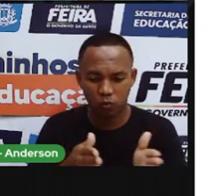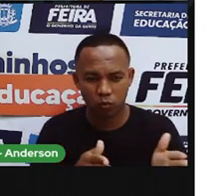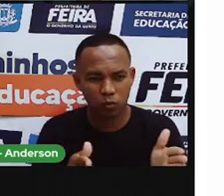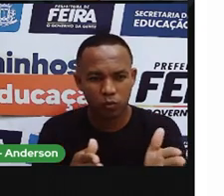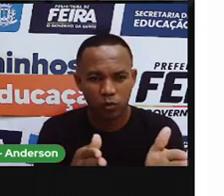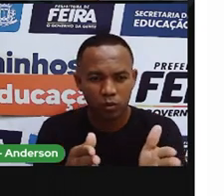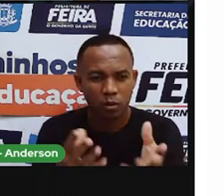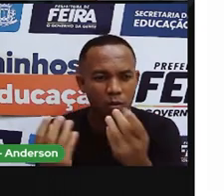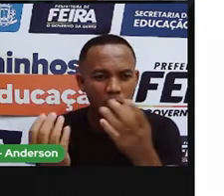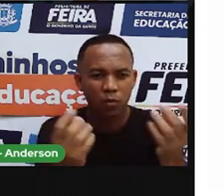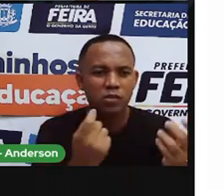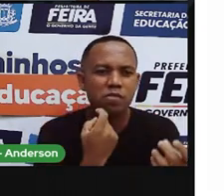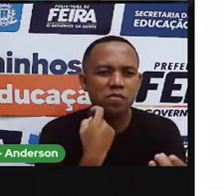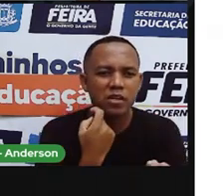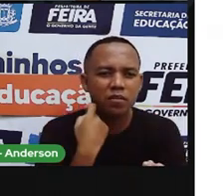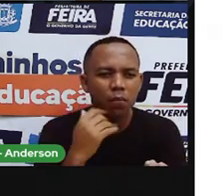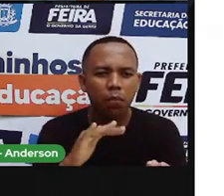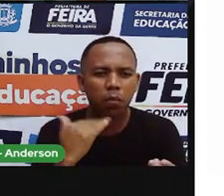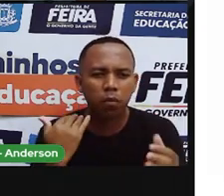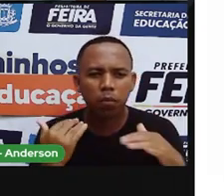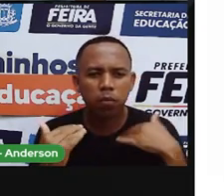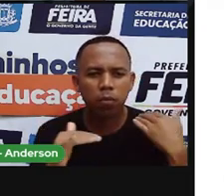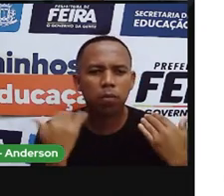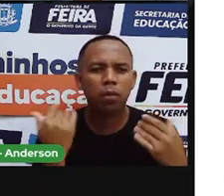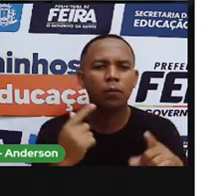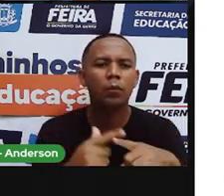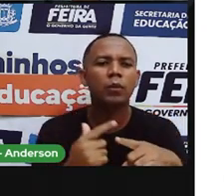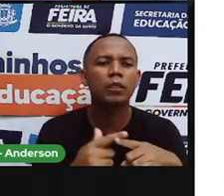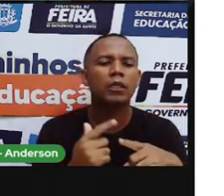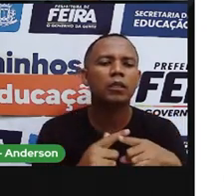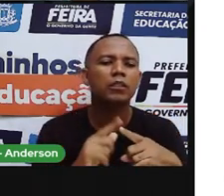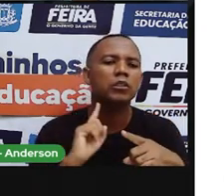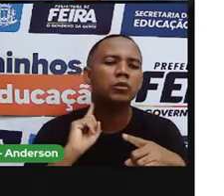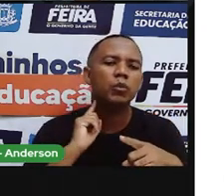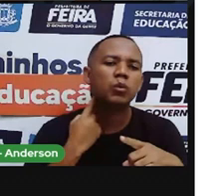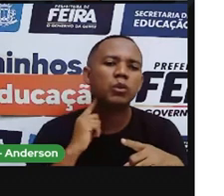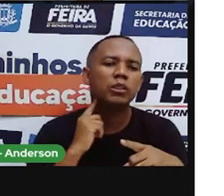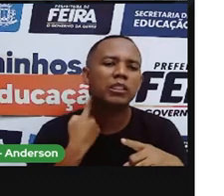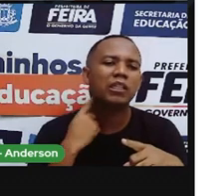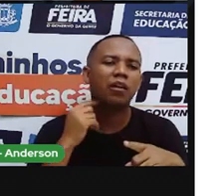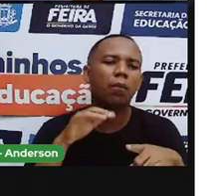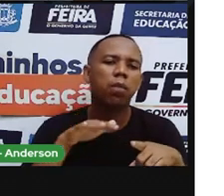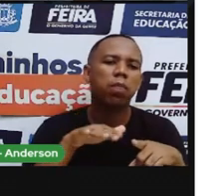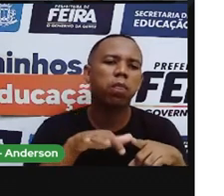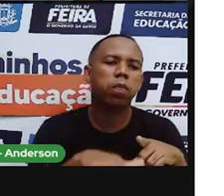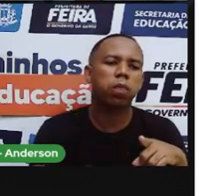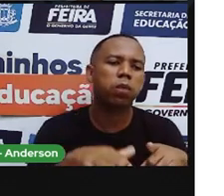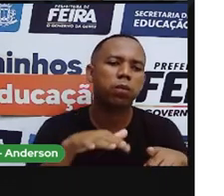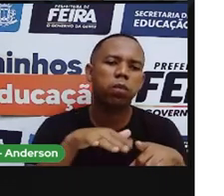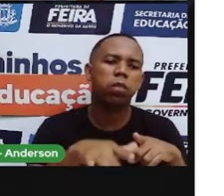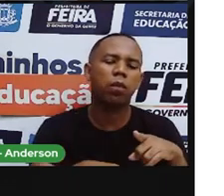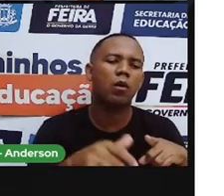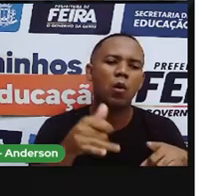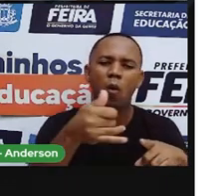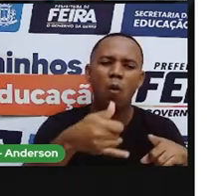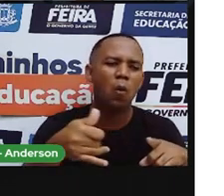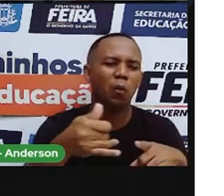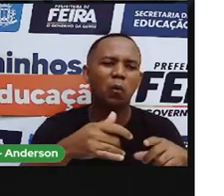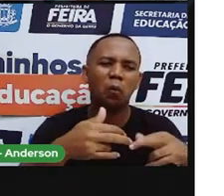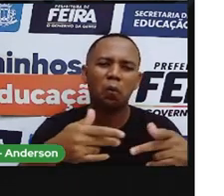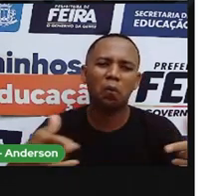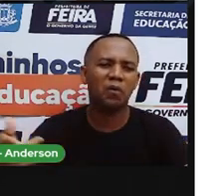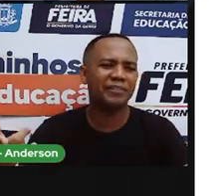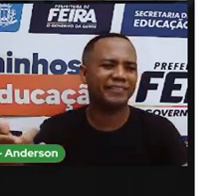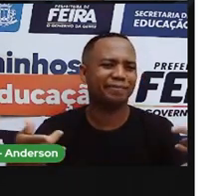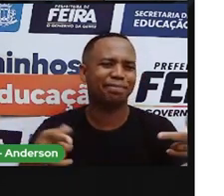É isso. É quando a gente joga o quê? Impurezas na água. Quando esse esgoto vai pra água, a gente joga o óleo, né? Na pia